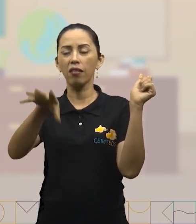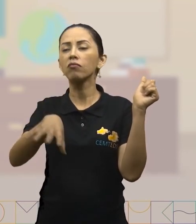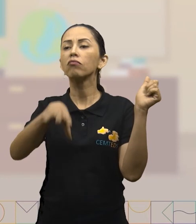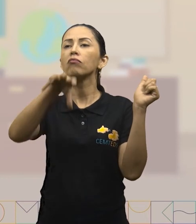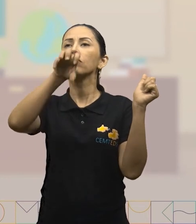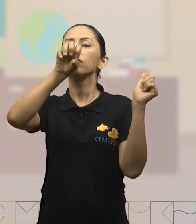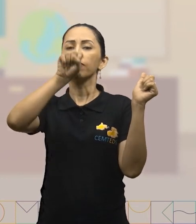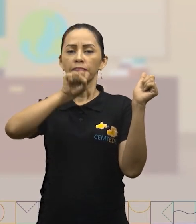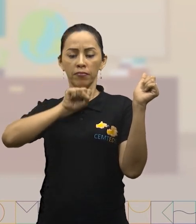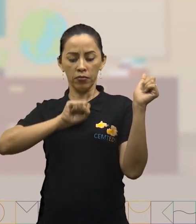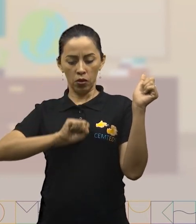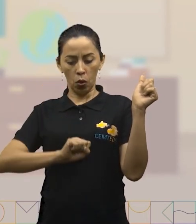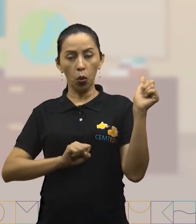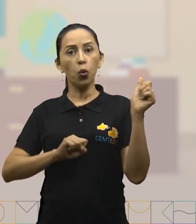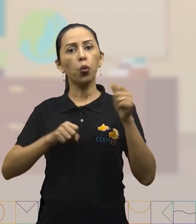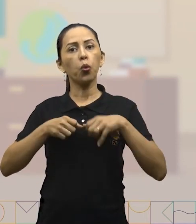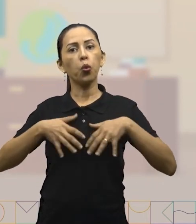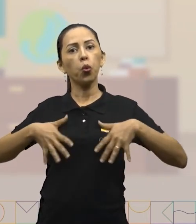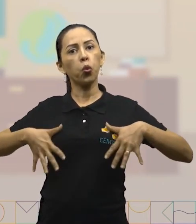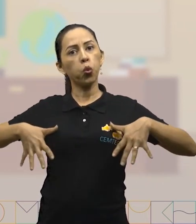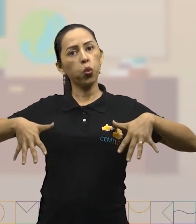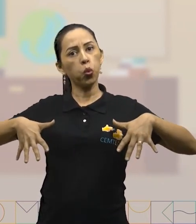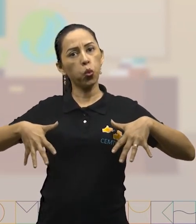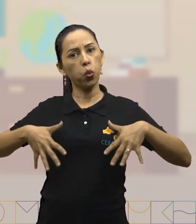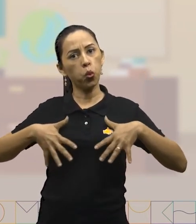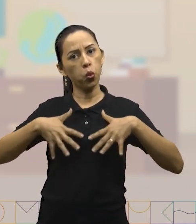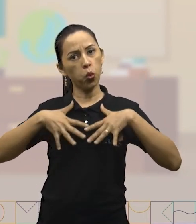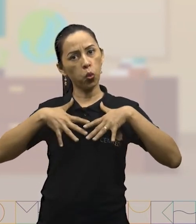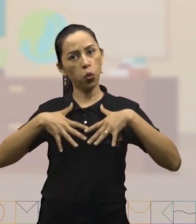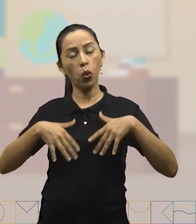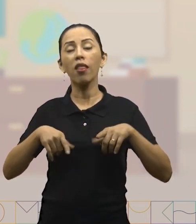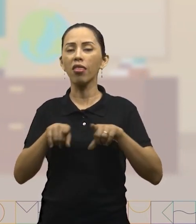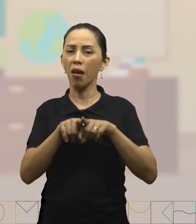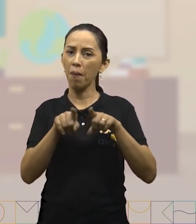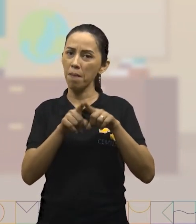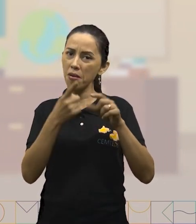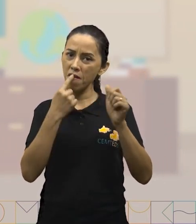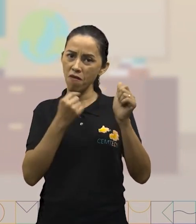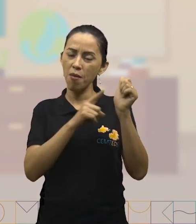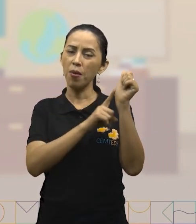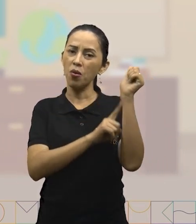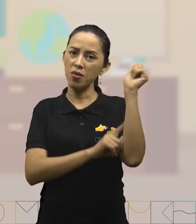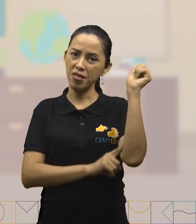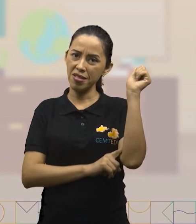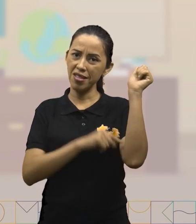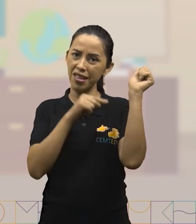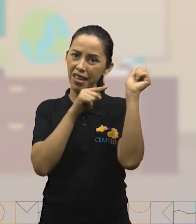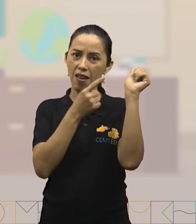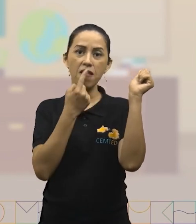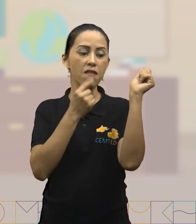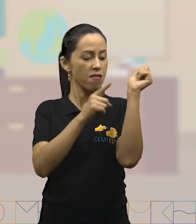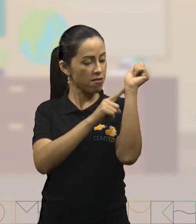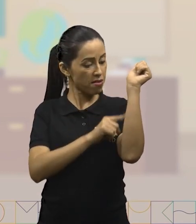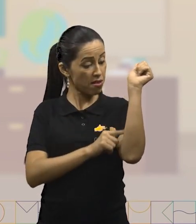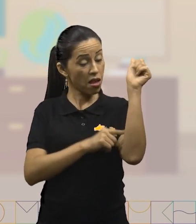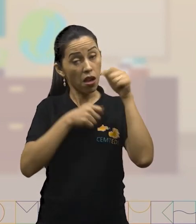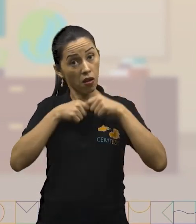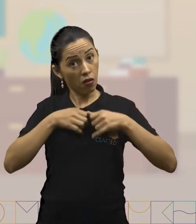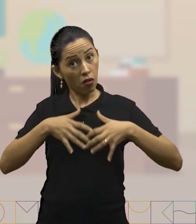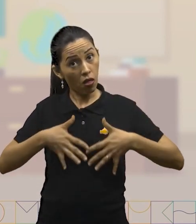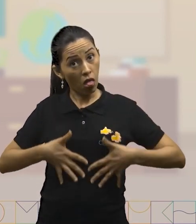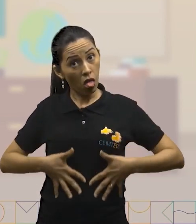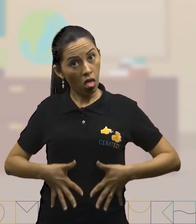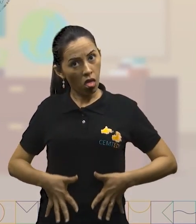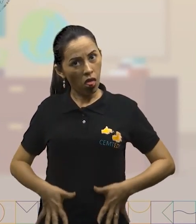pelos alvéolos. Que também vai para o sangue. Esse sangue leva, então, nutrientes e